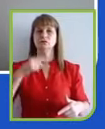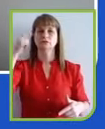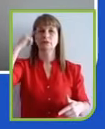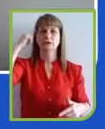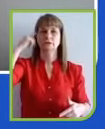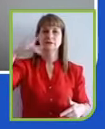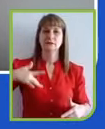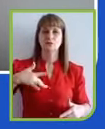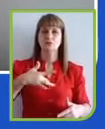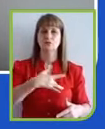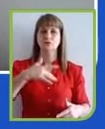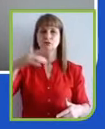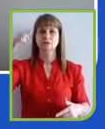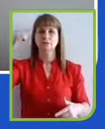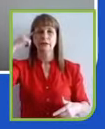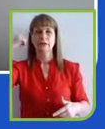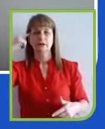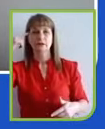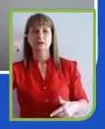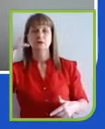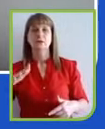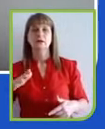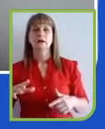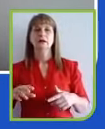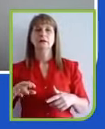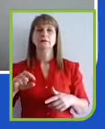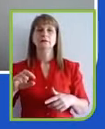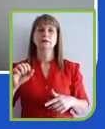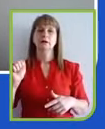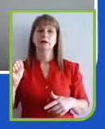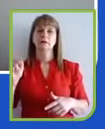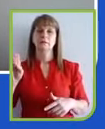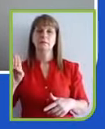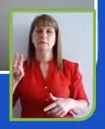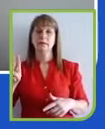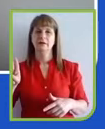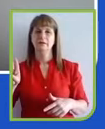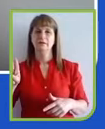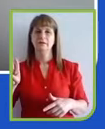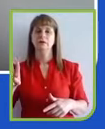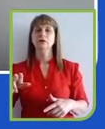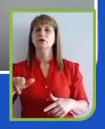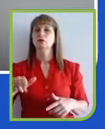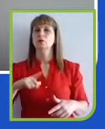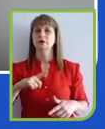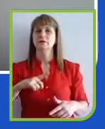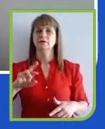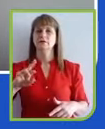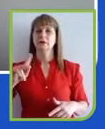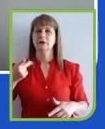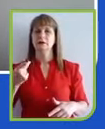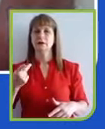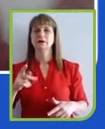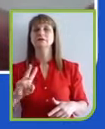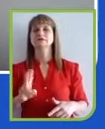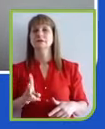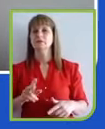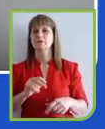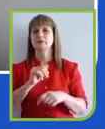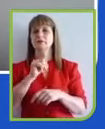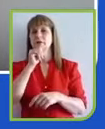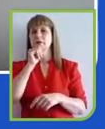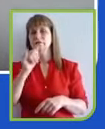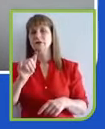Na Ambev a gente nunca teve RH, a gente sempre chamou da área de gente e gestão. E na empresa a gente tem, desde o nascimento, três pilares, que são